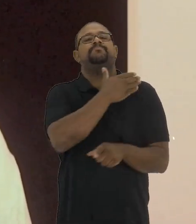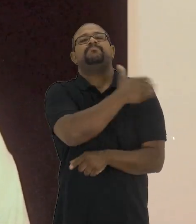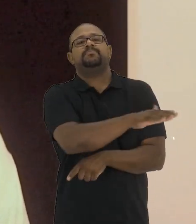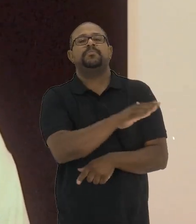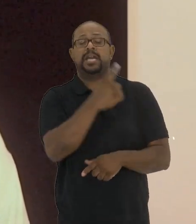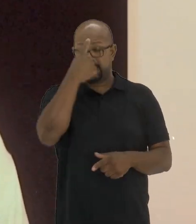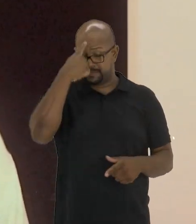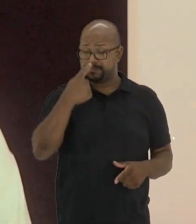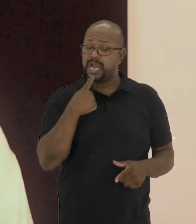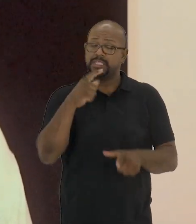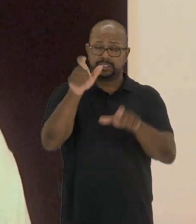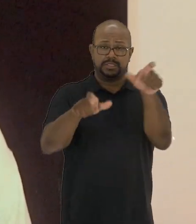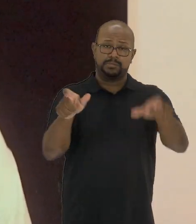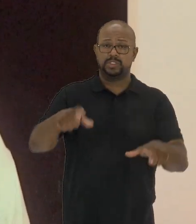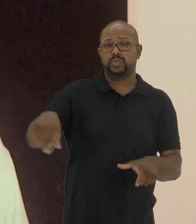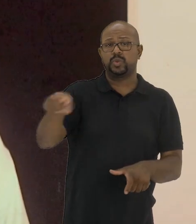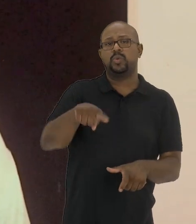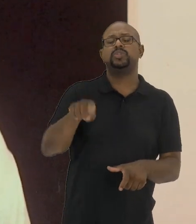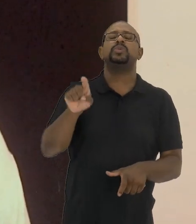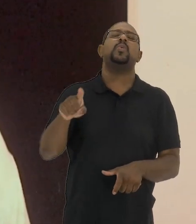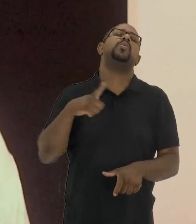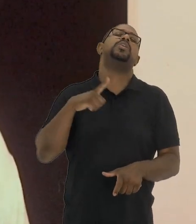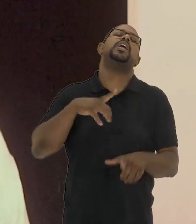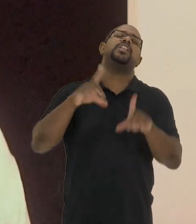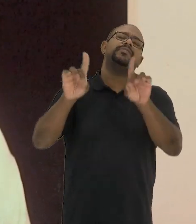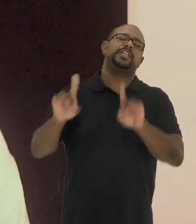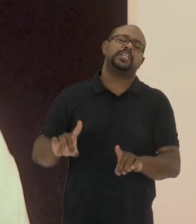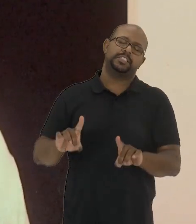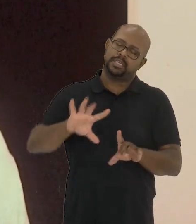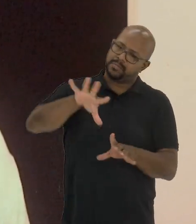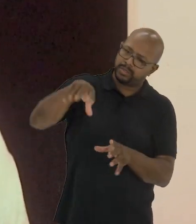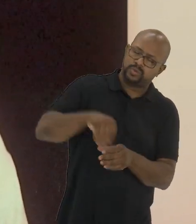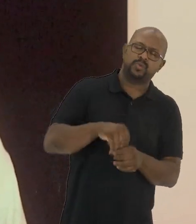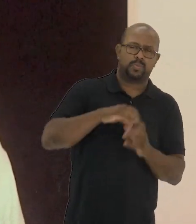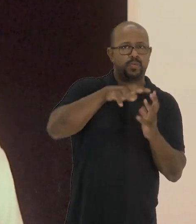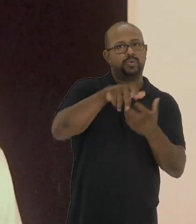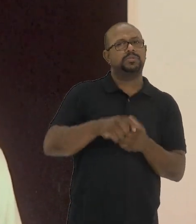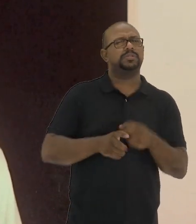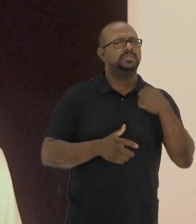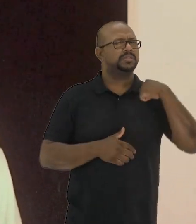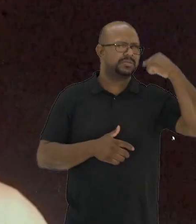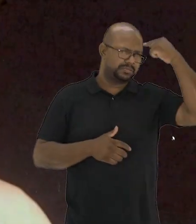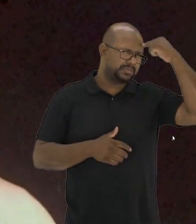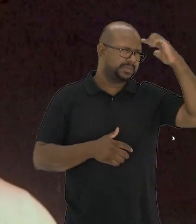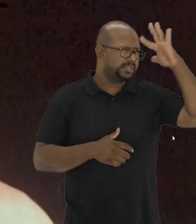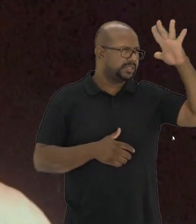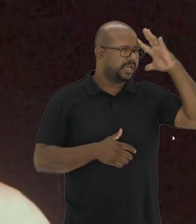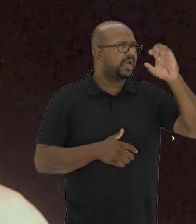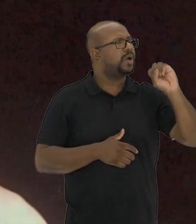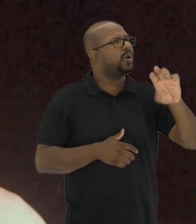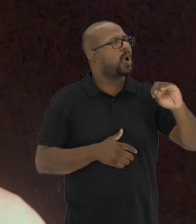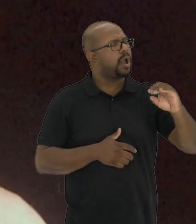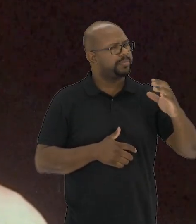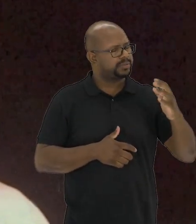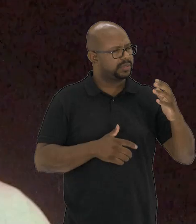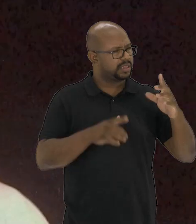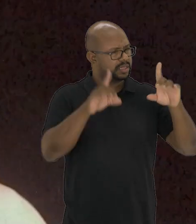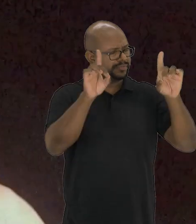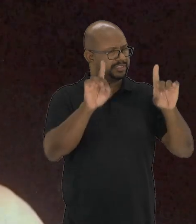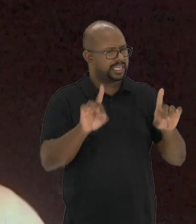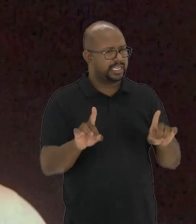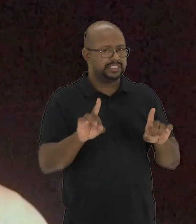e totalmente excludente para a imagem das pessoas com algum tempo de deficiência no mundo. Se pararmos para pensar